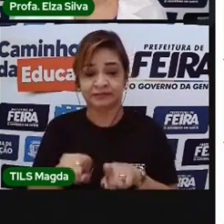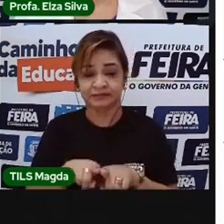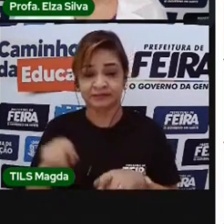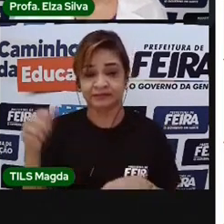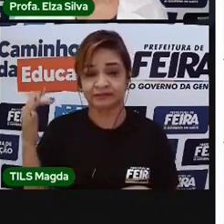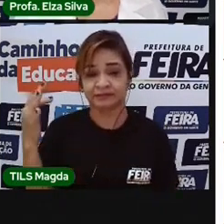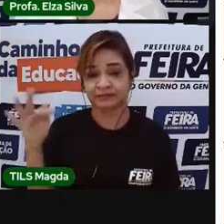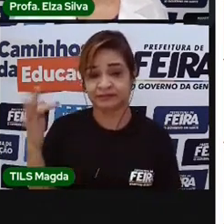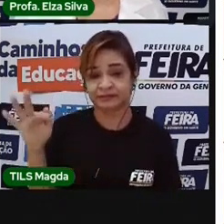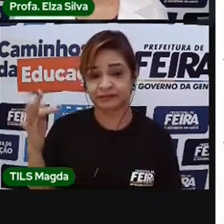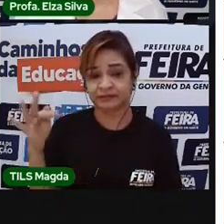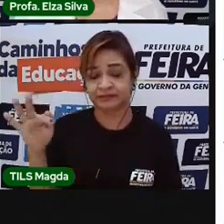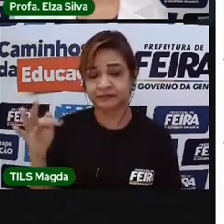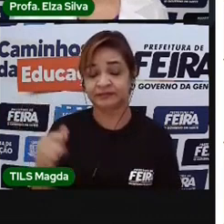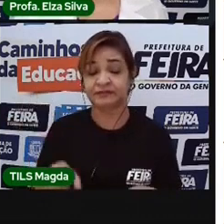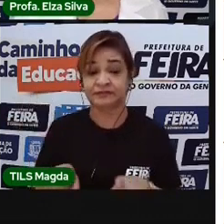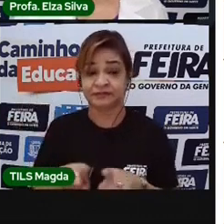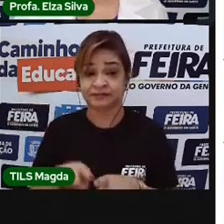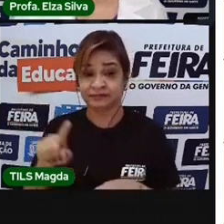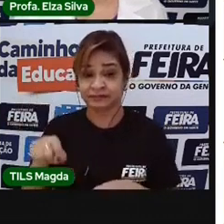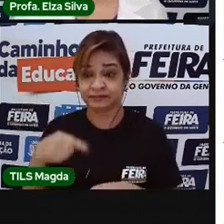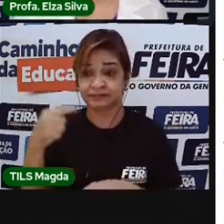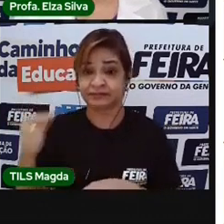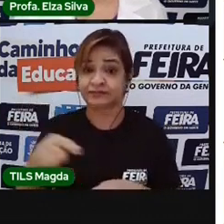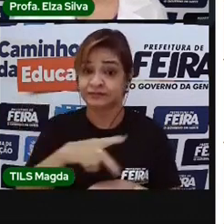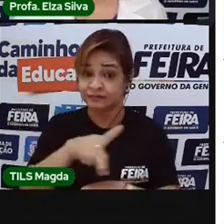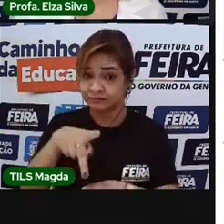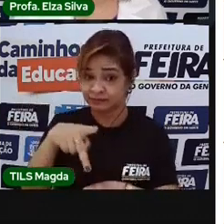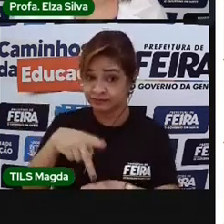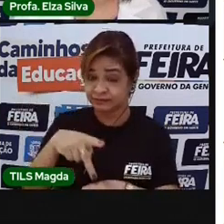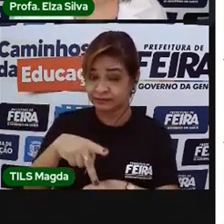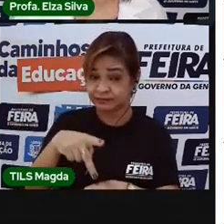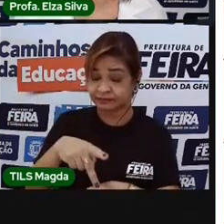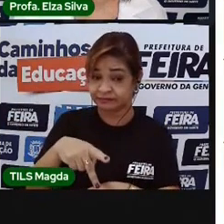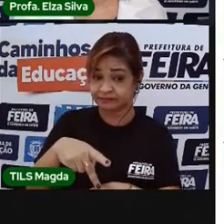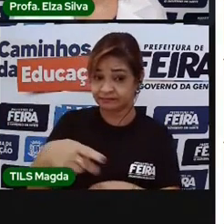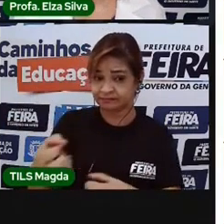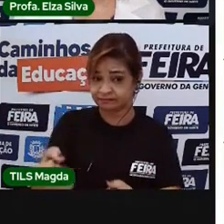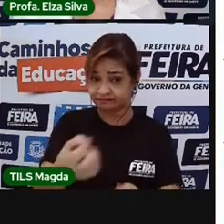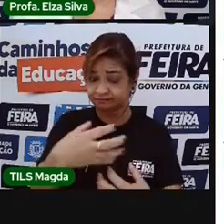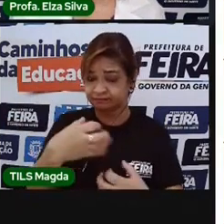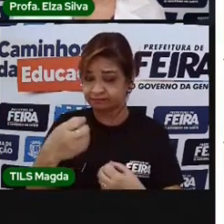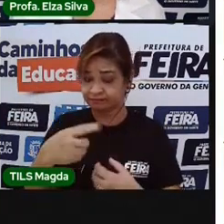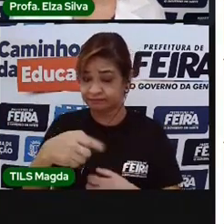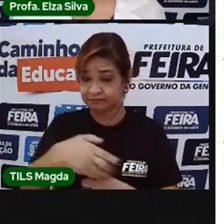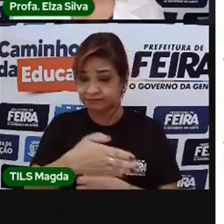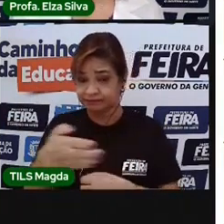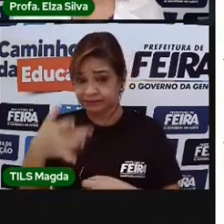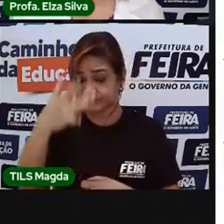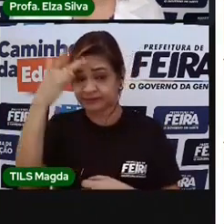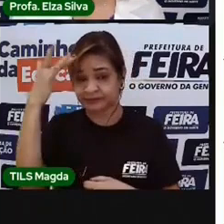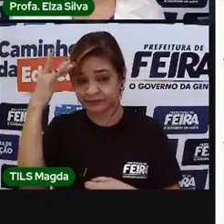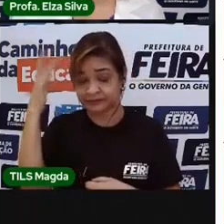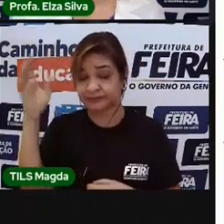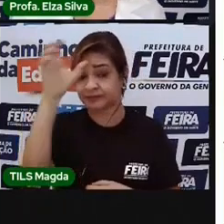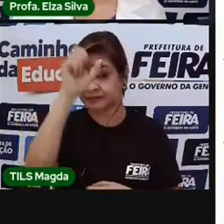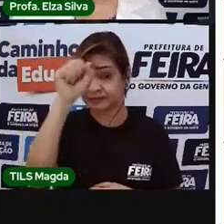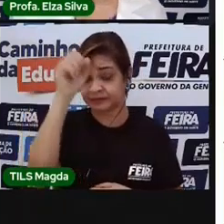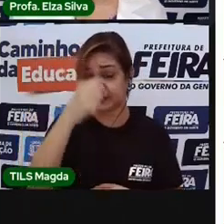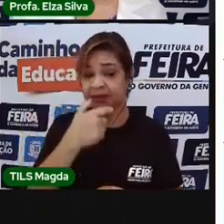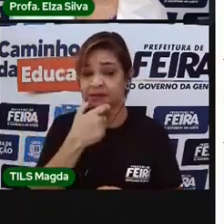E há também outros países que incentivam a população a aprender o inglês nas escolas,